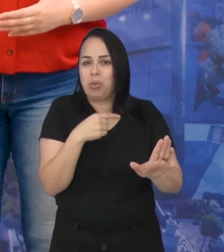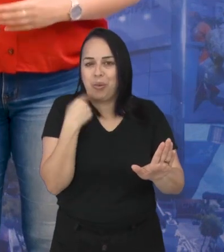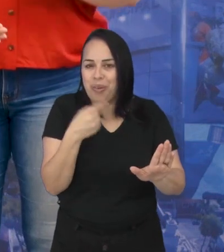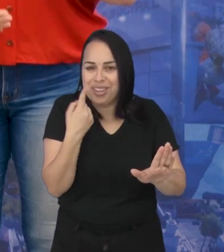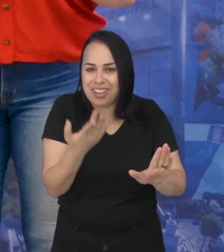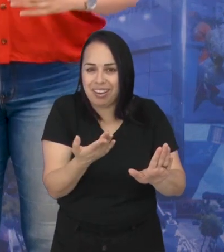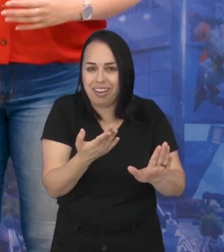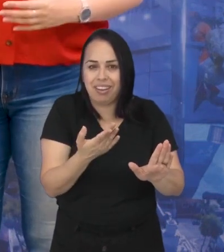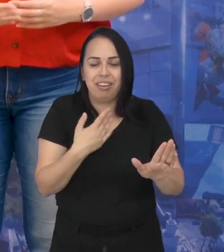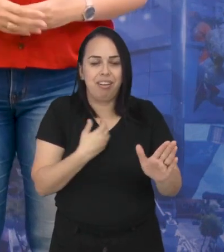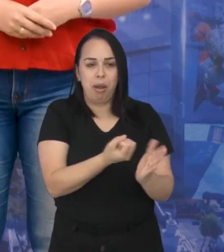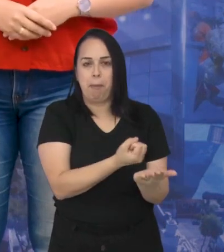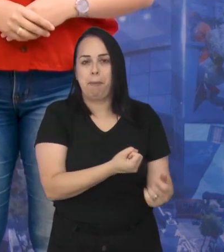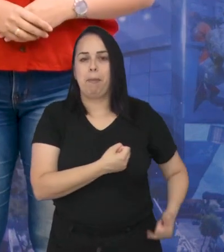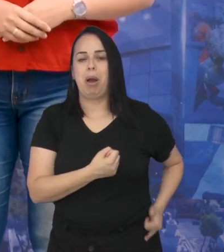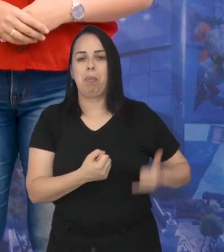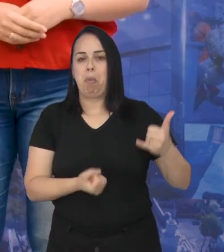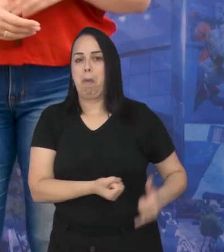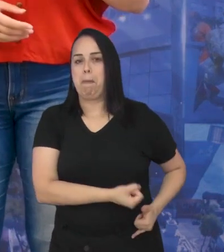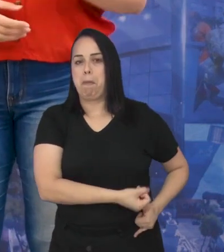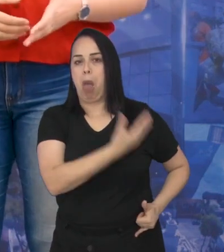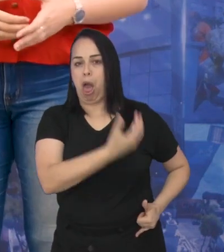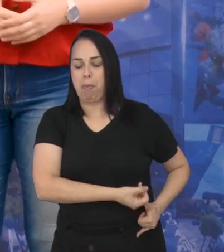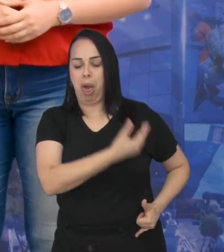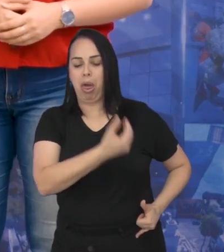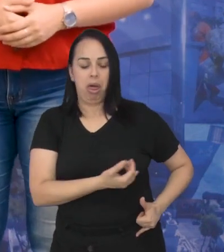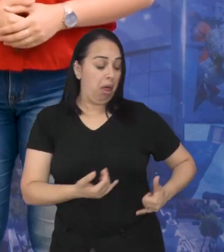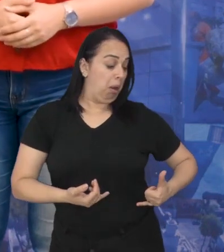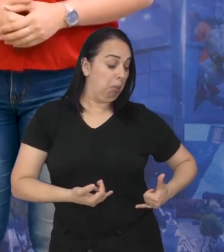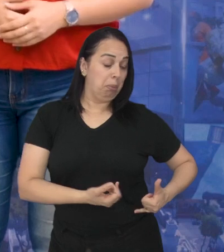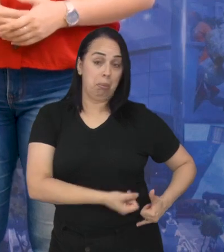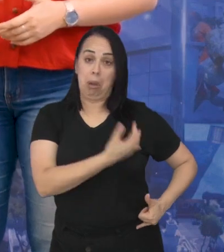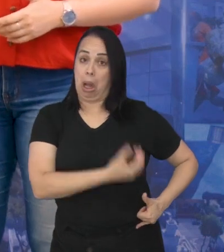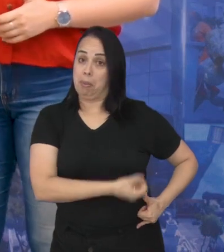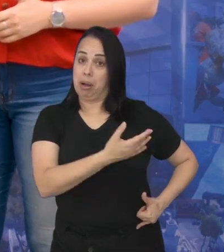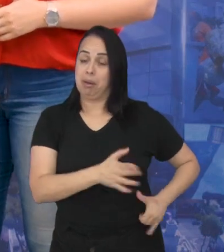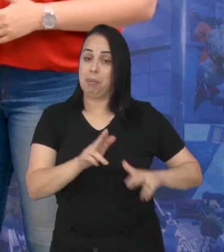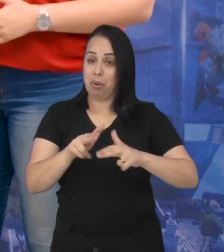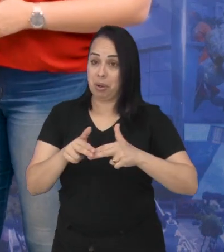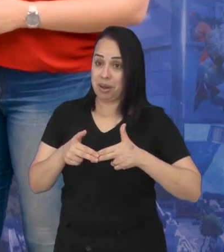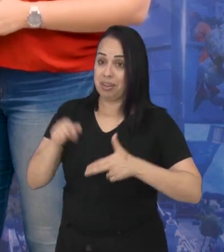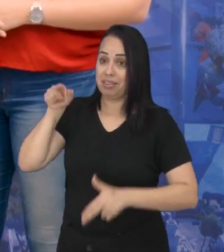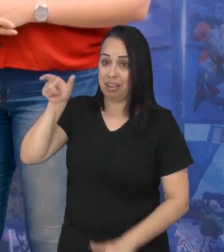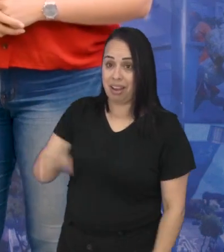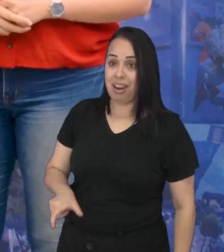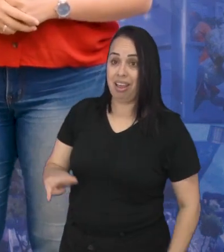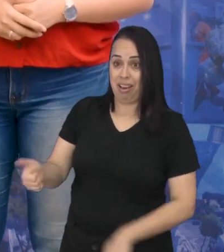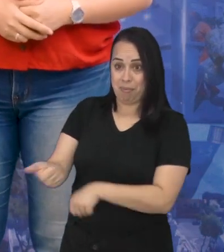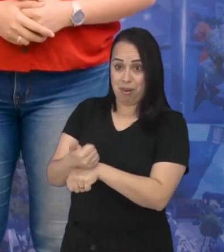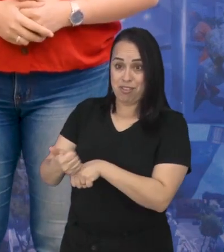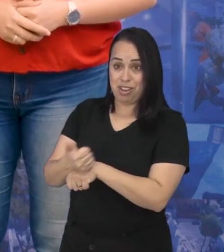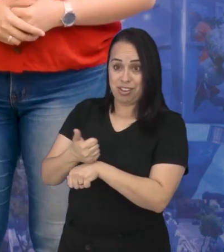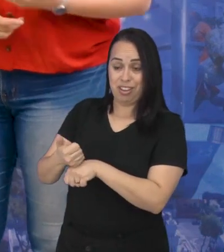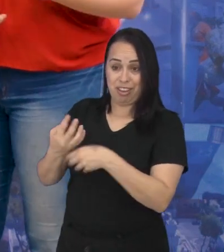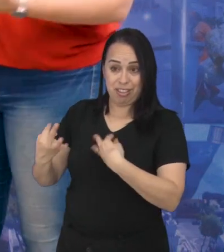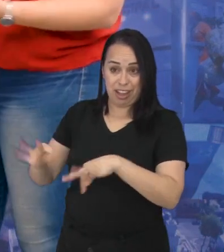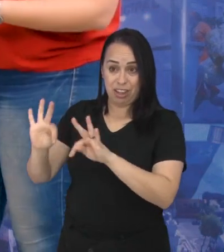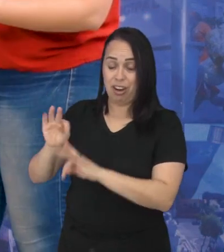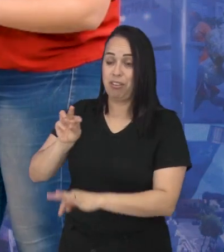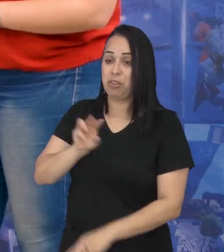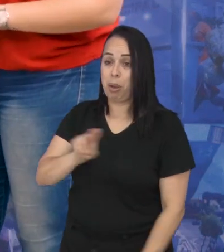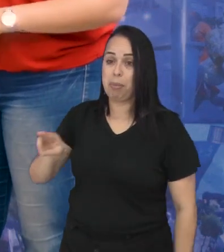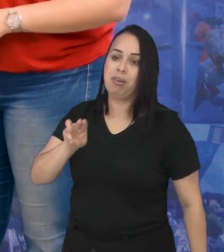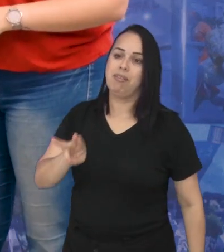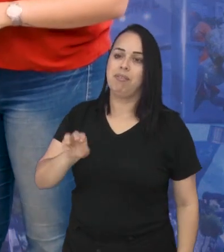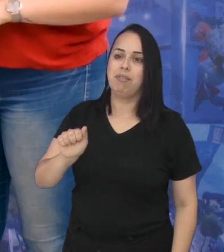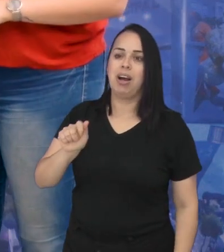celular, ver se tem uma nova notificação. E para falar sobre isso, a gente está aqui com o Wagner Siqueira. Ele é consultor de tecnologia. Seja bem